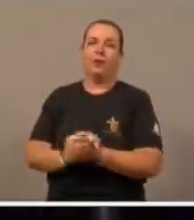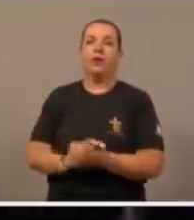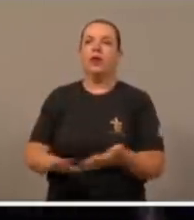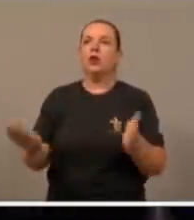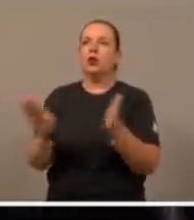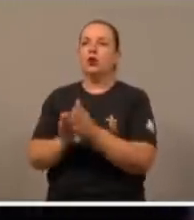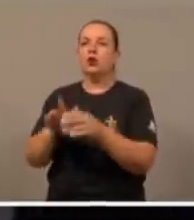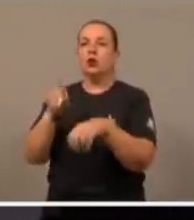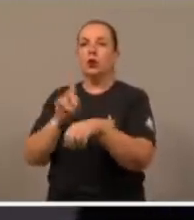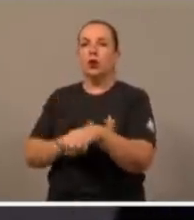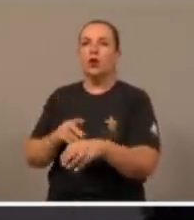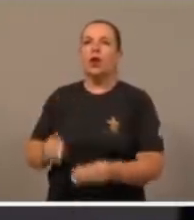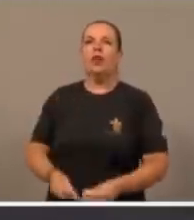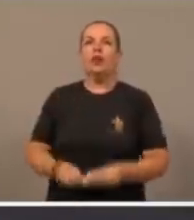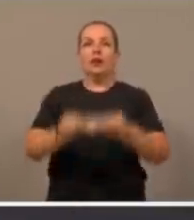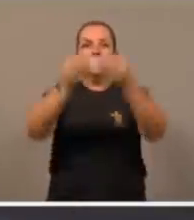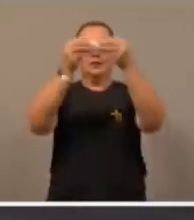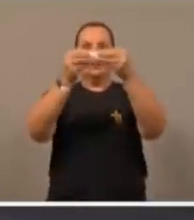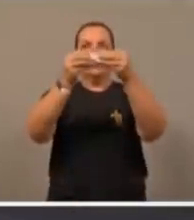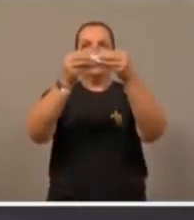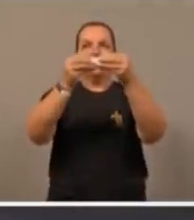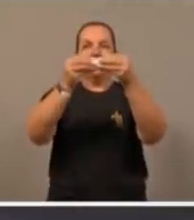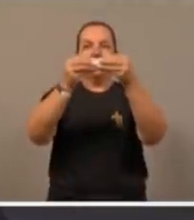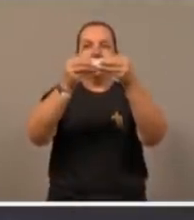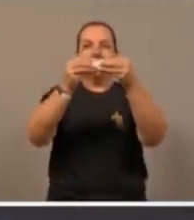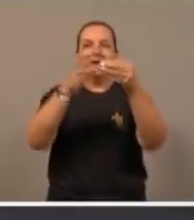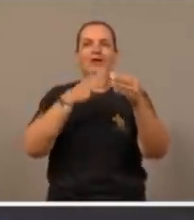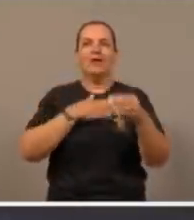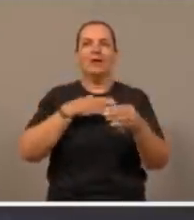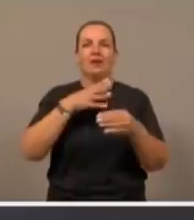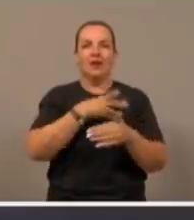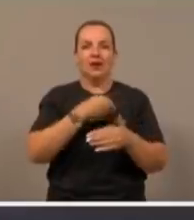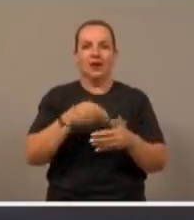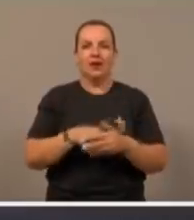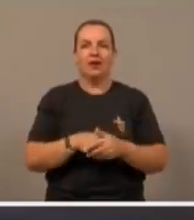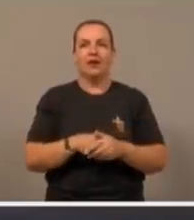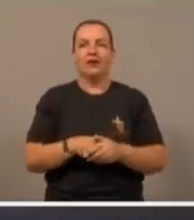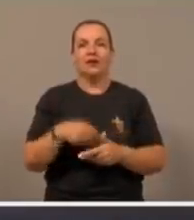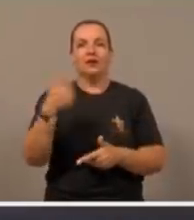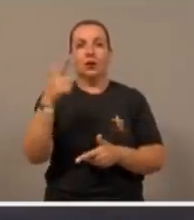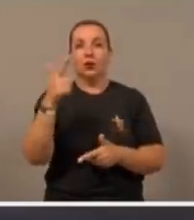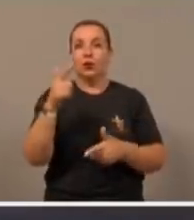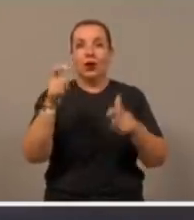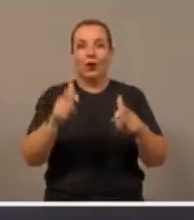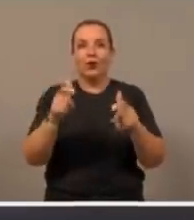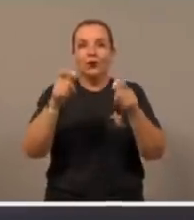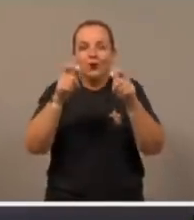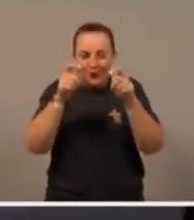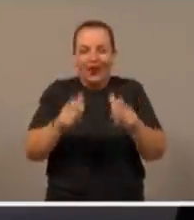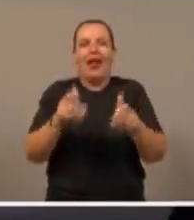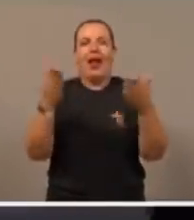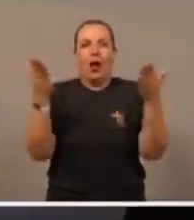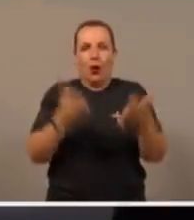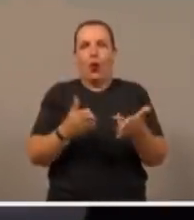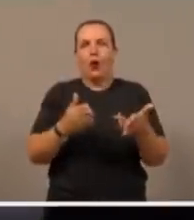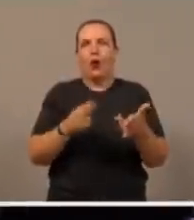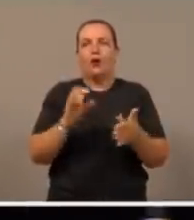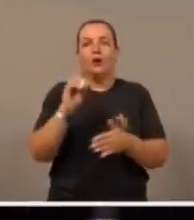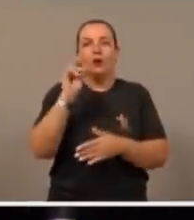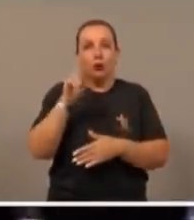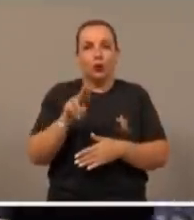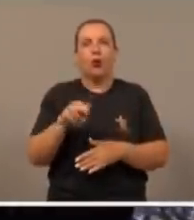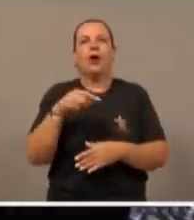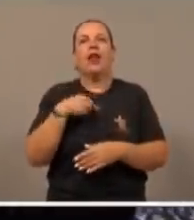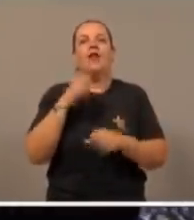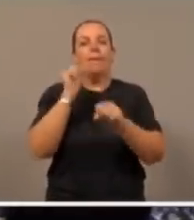chegou lá na hora que o padre levantou a hóstia, ela disse, minha filha, não tem outro lugar, é agora, é agora ou nunca, é agora que o teu pai vai